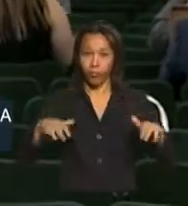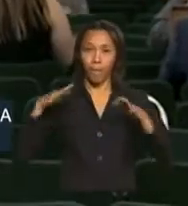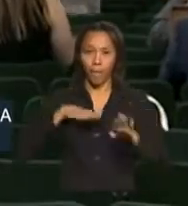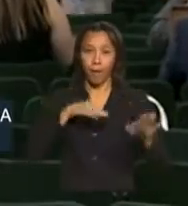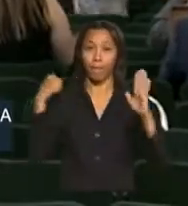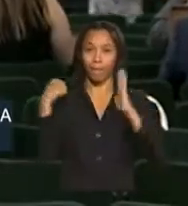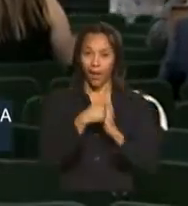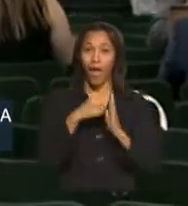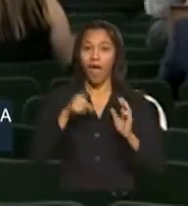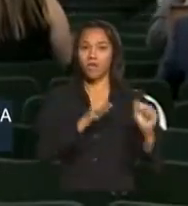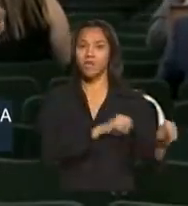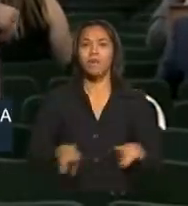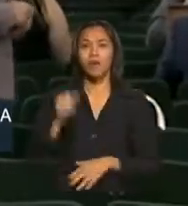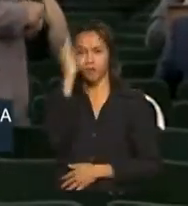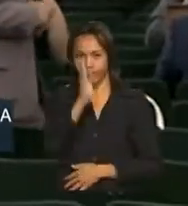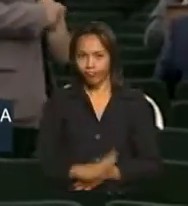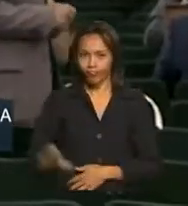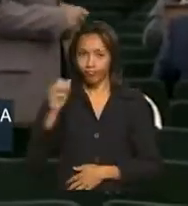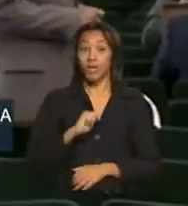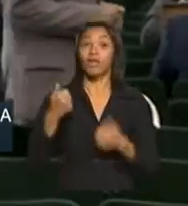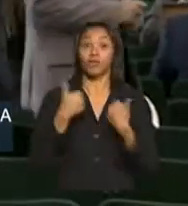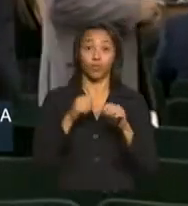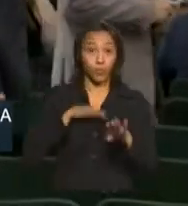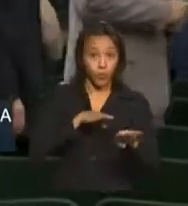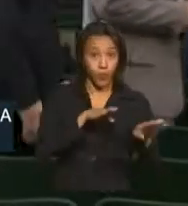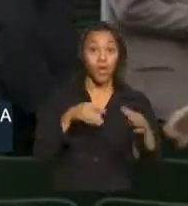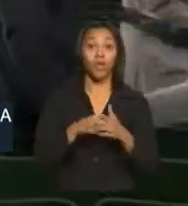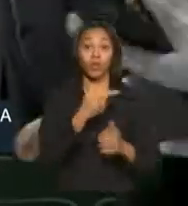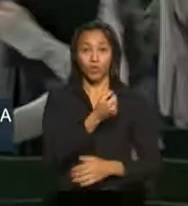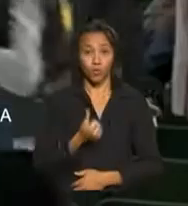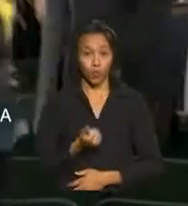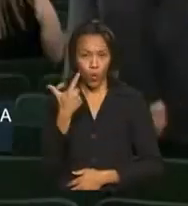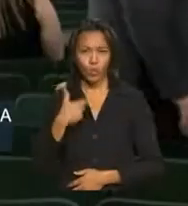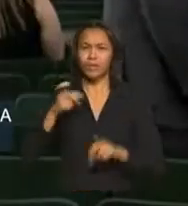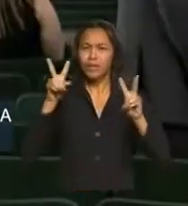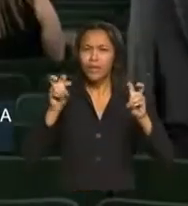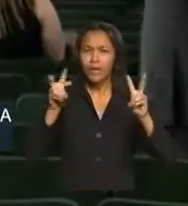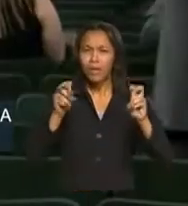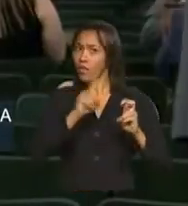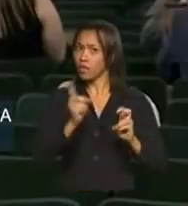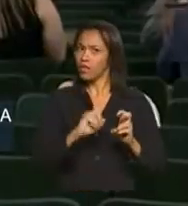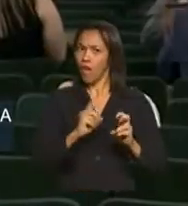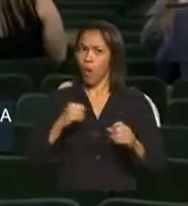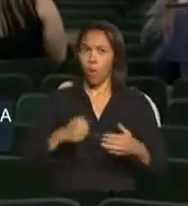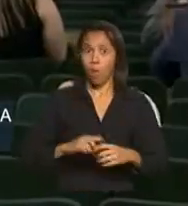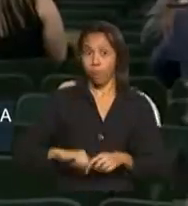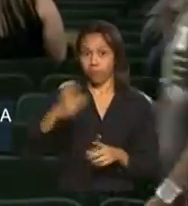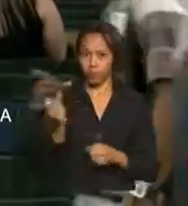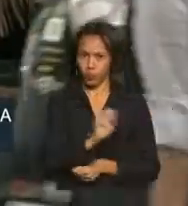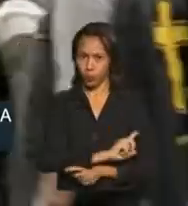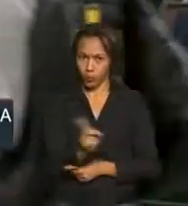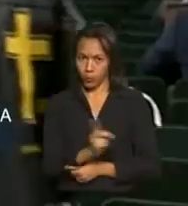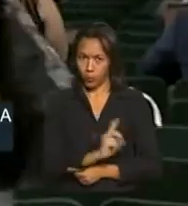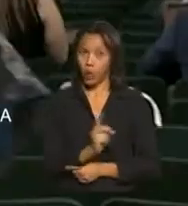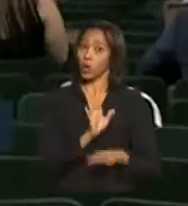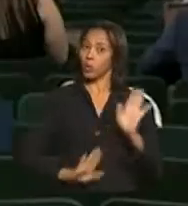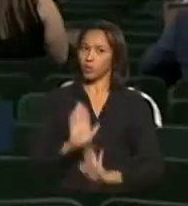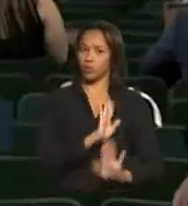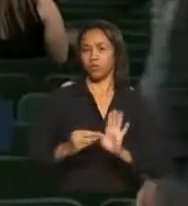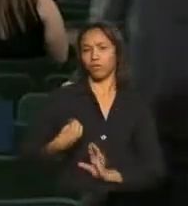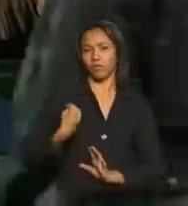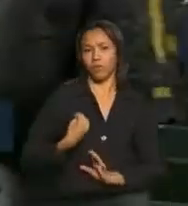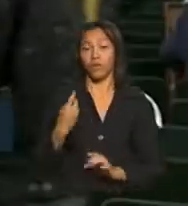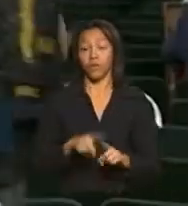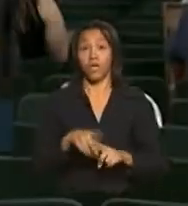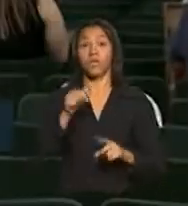parte da Semana Nacional do Trânsito, que em 2012 tem como tema Não exceda a velocidade, preserve a vida. De